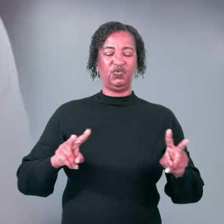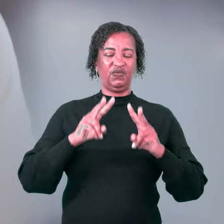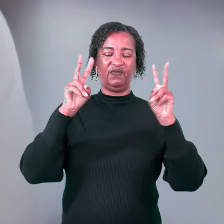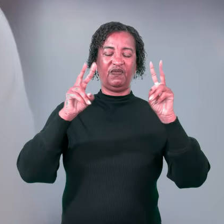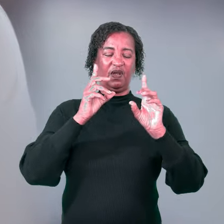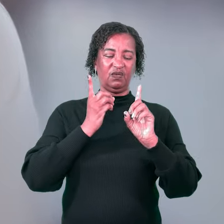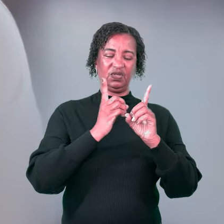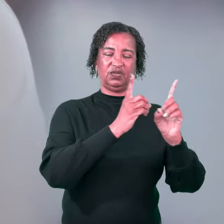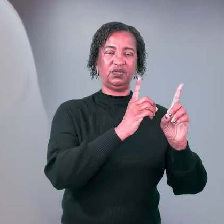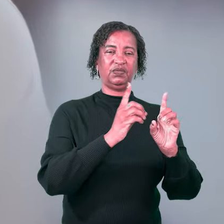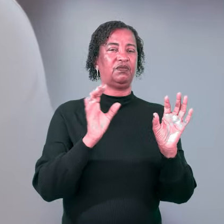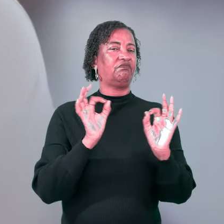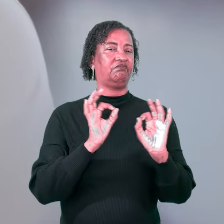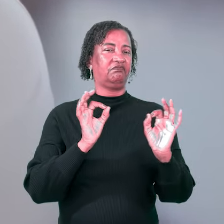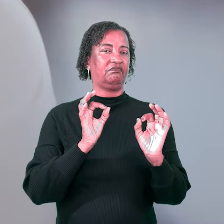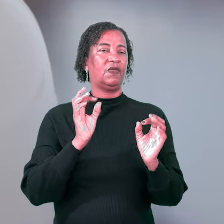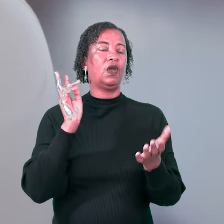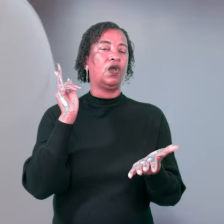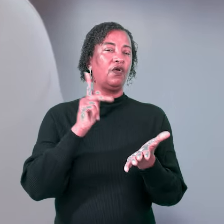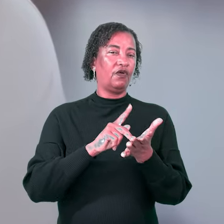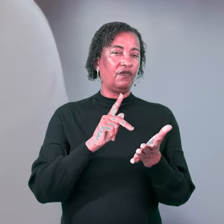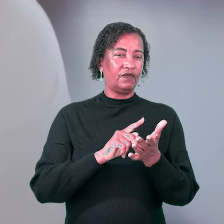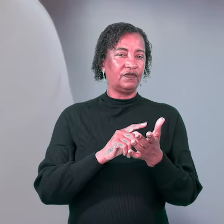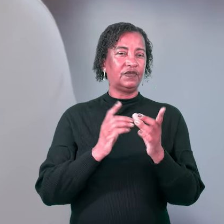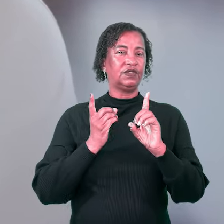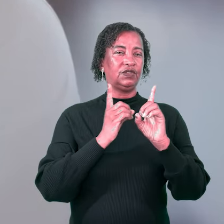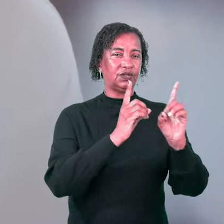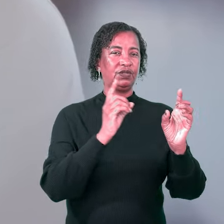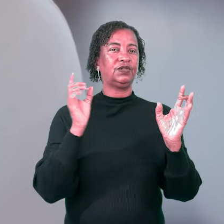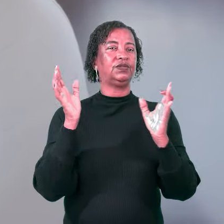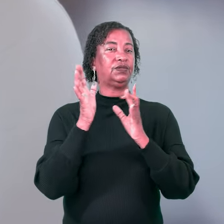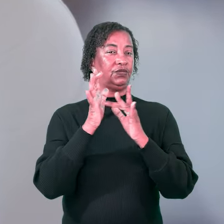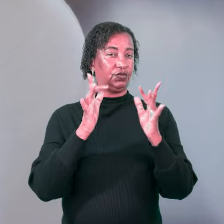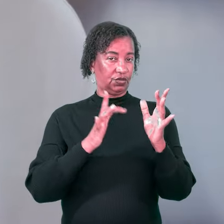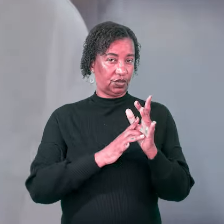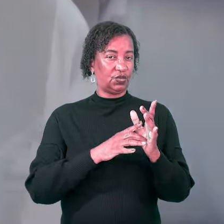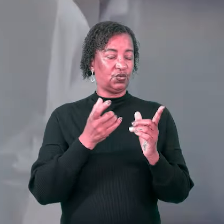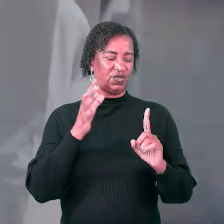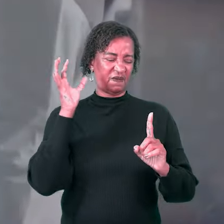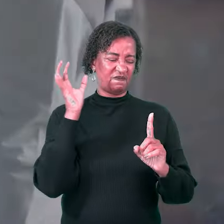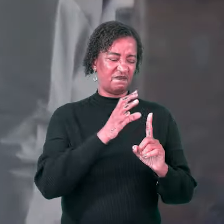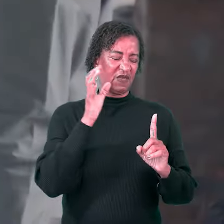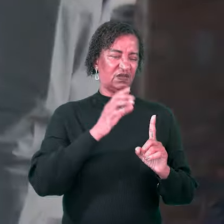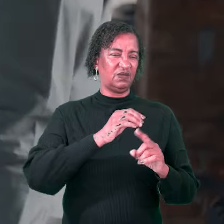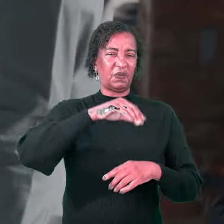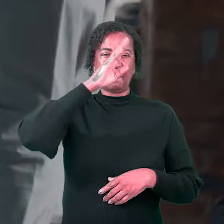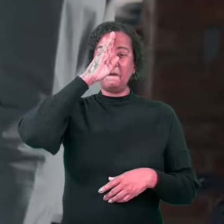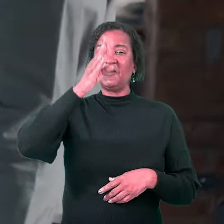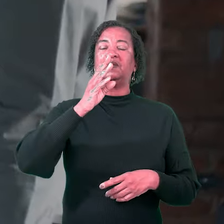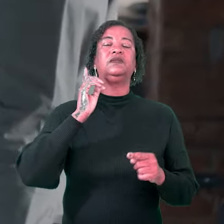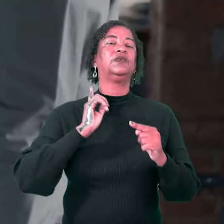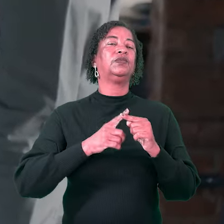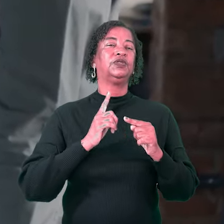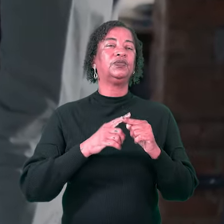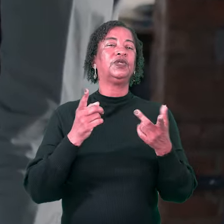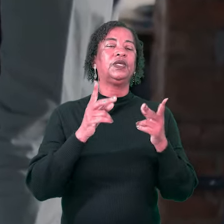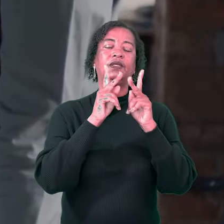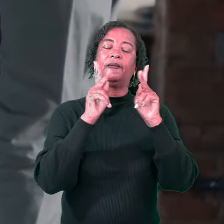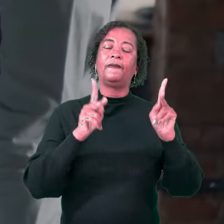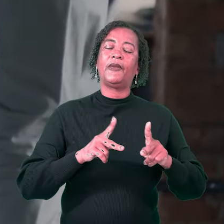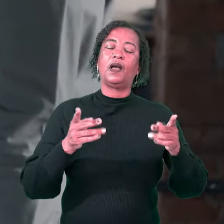discípulo. O verdadeiro discípulo de Jesus Cristo é perseguido. Por quê? Principalmente porque ele é pacificador.